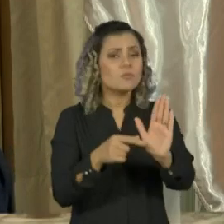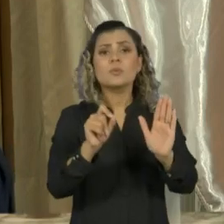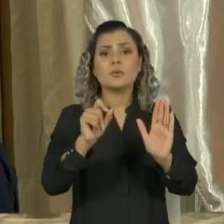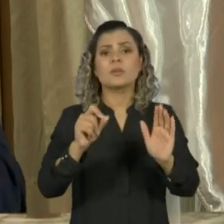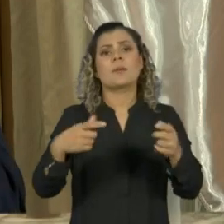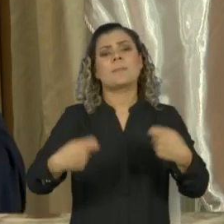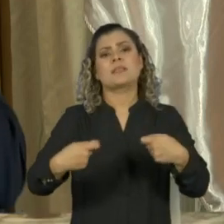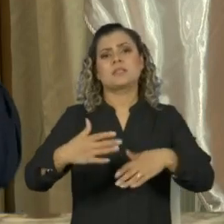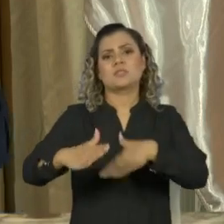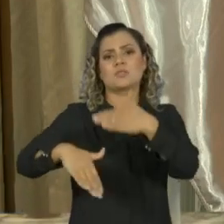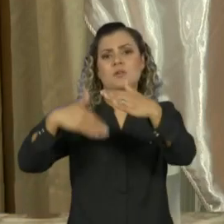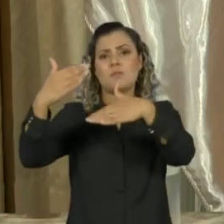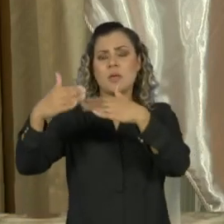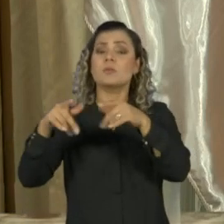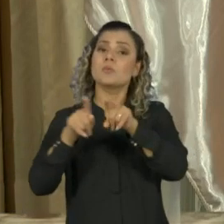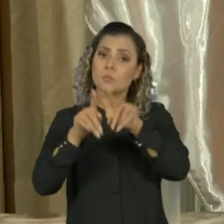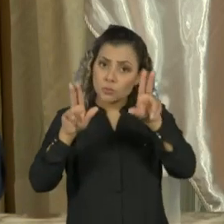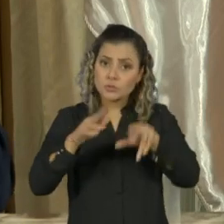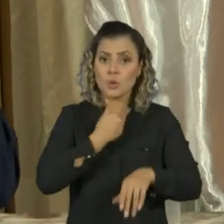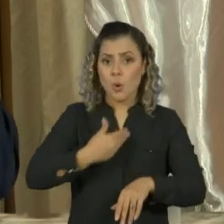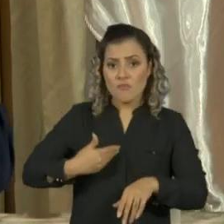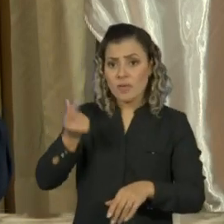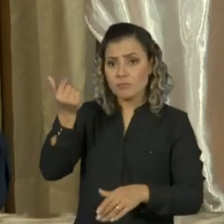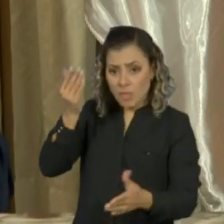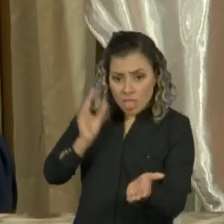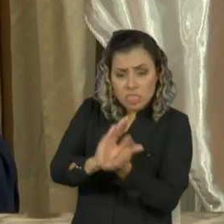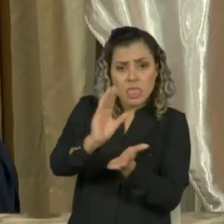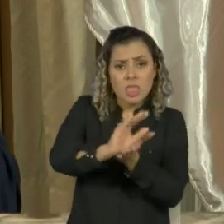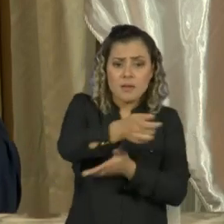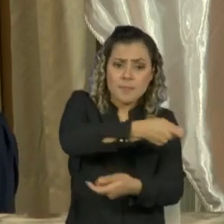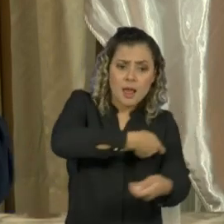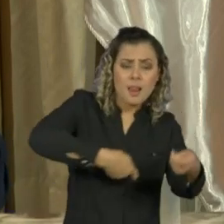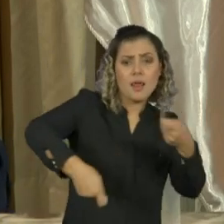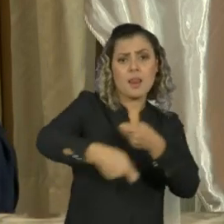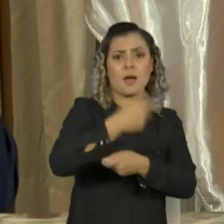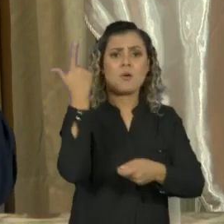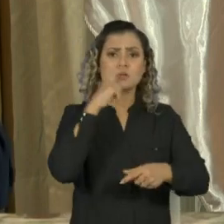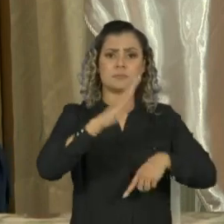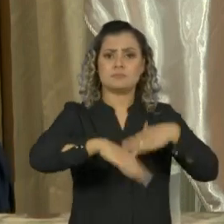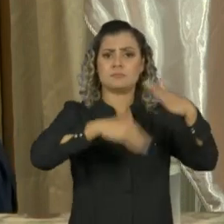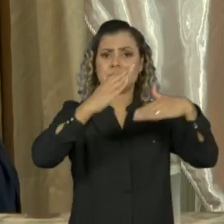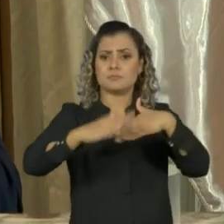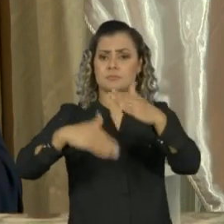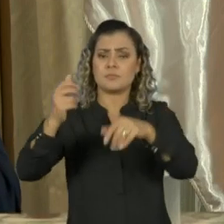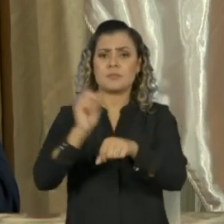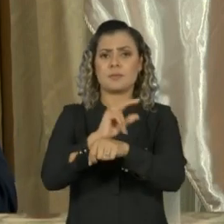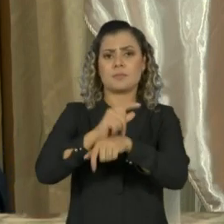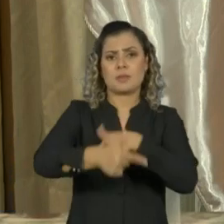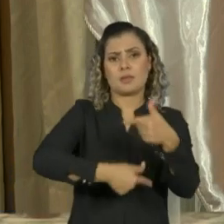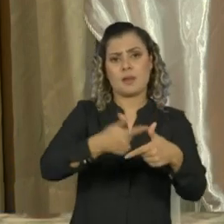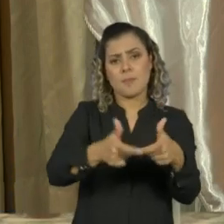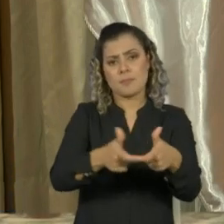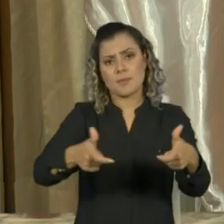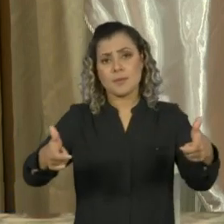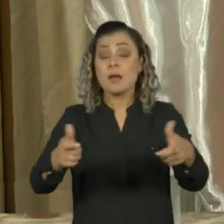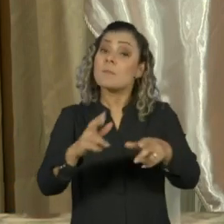desenvolvimentismo, o Estado colocando dinheiro para poder fazer o desenvolvimento, gerando emprego. E